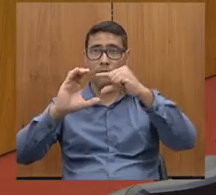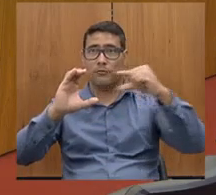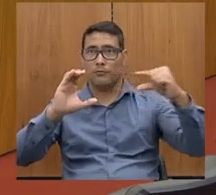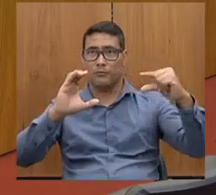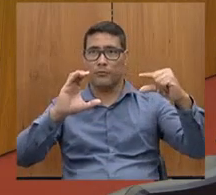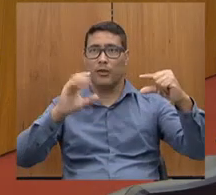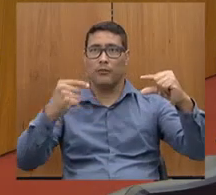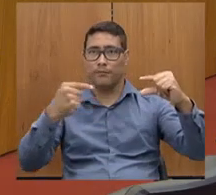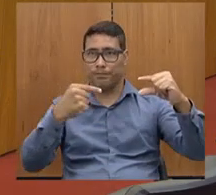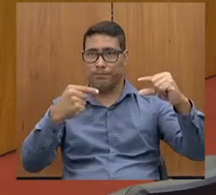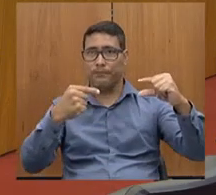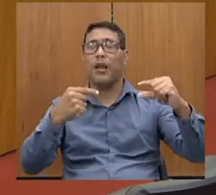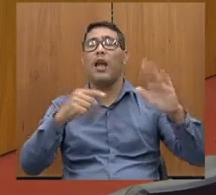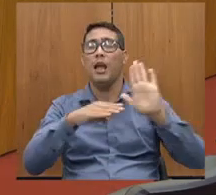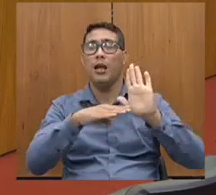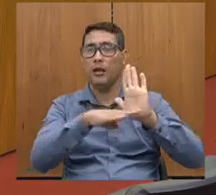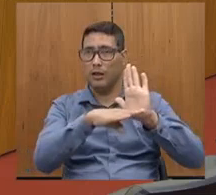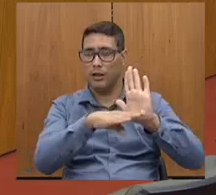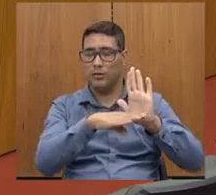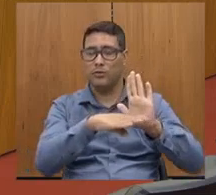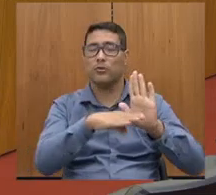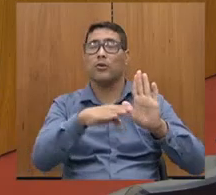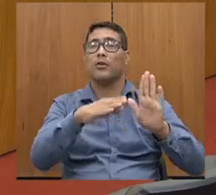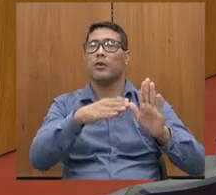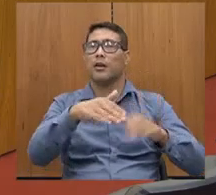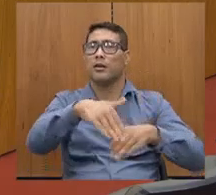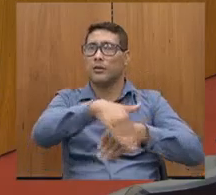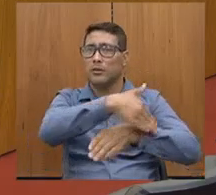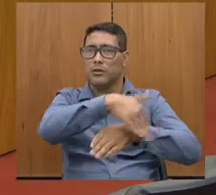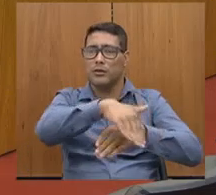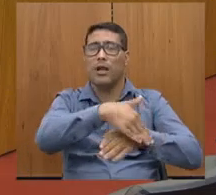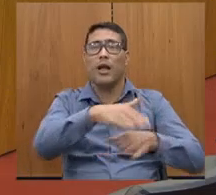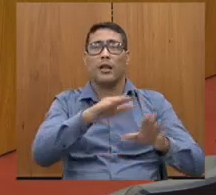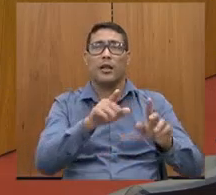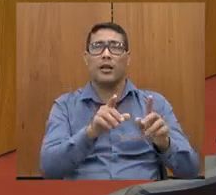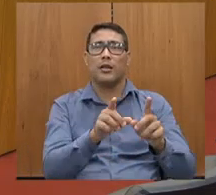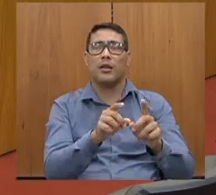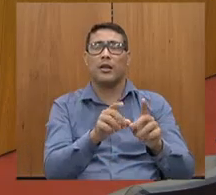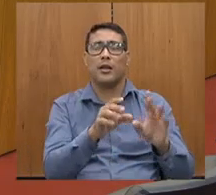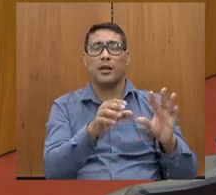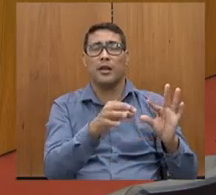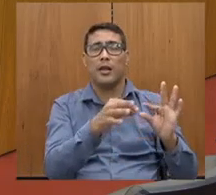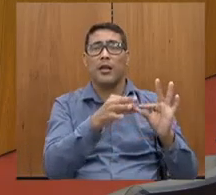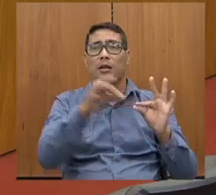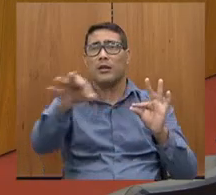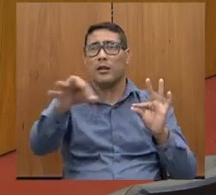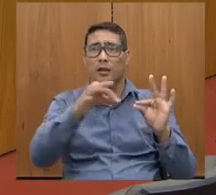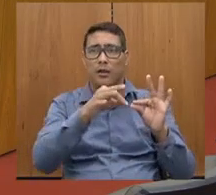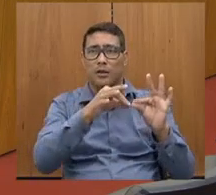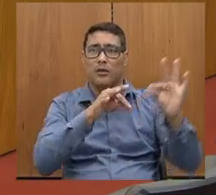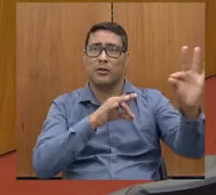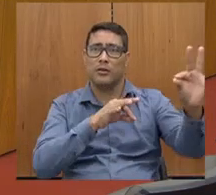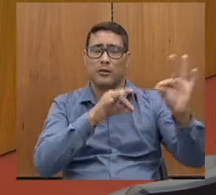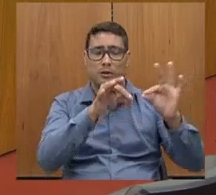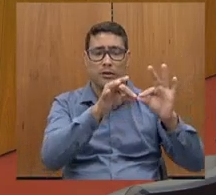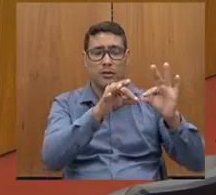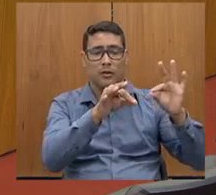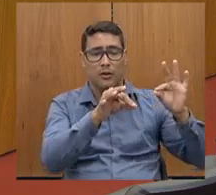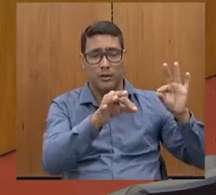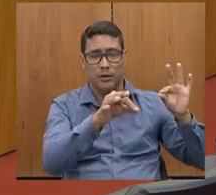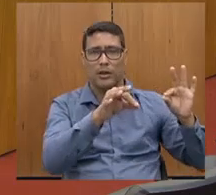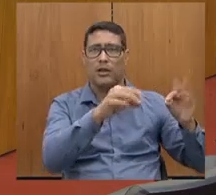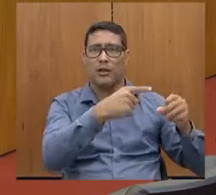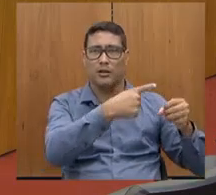distritos, povoados, e algumas estradas de cidades para cidades mesmo, município para município, que, no caso de Curingu, Jacuí e Fortaleza, são dois